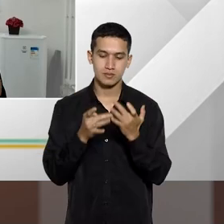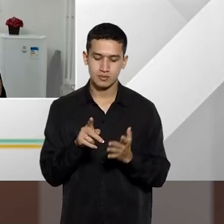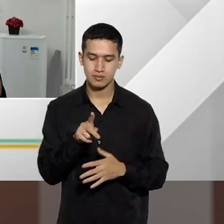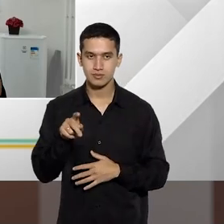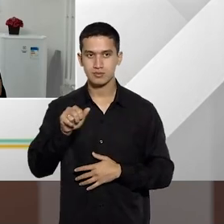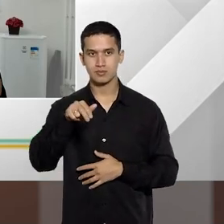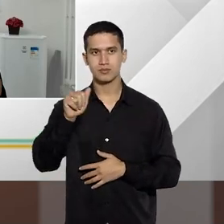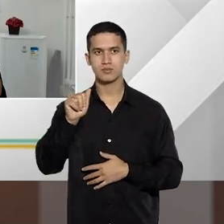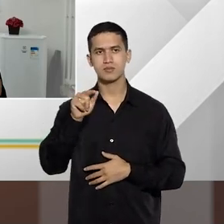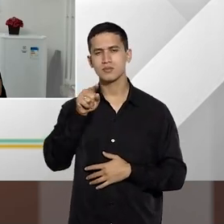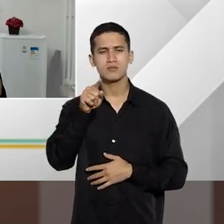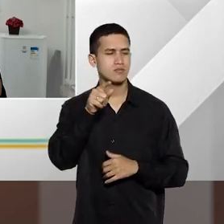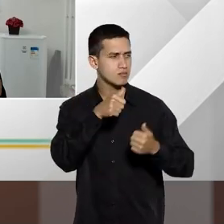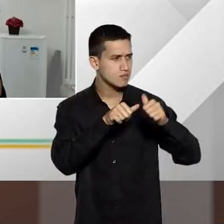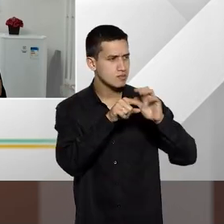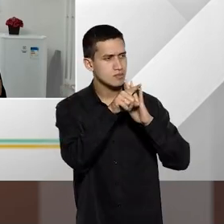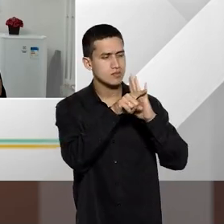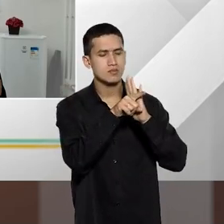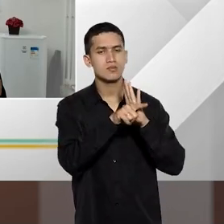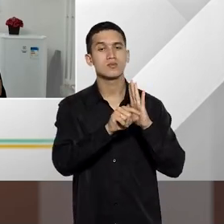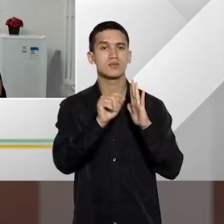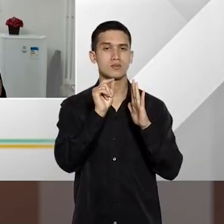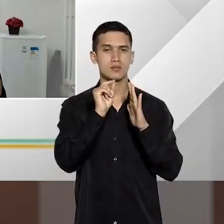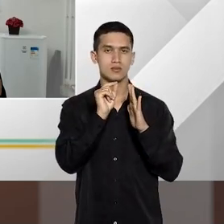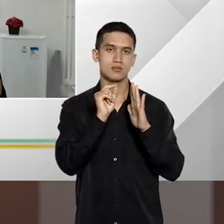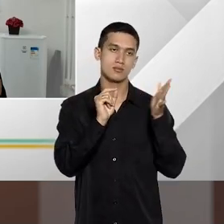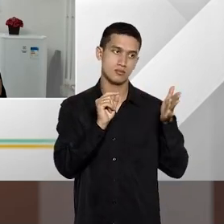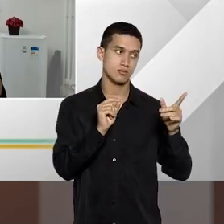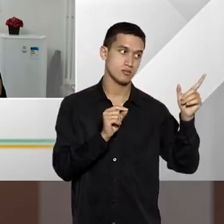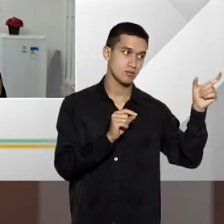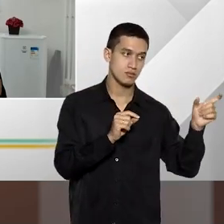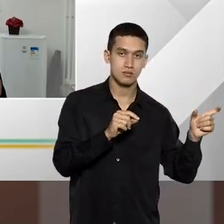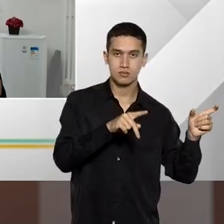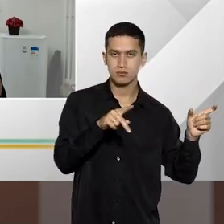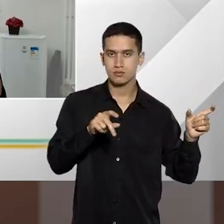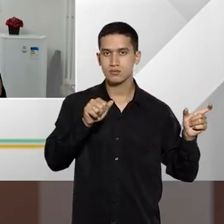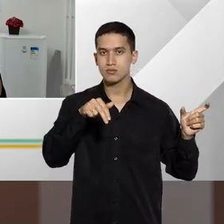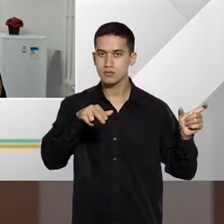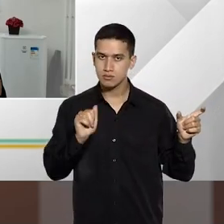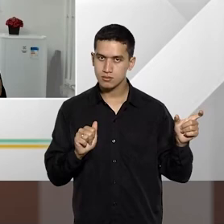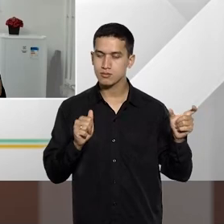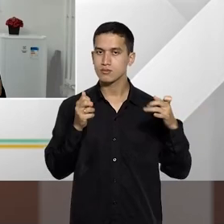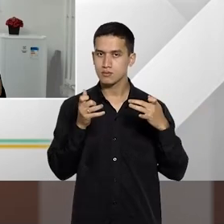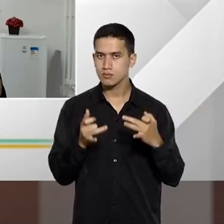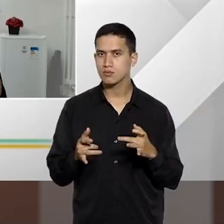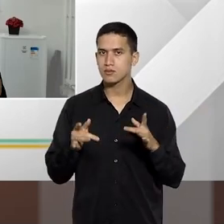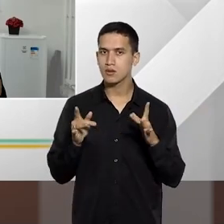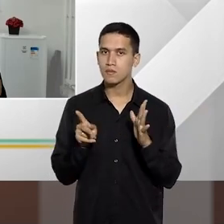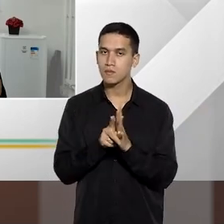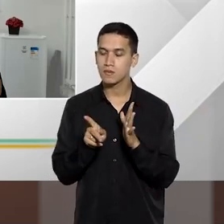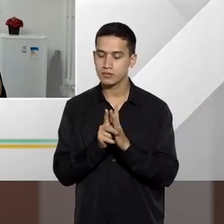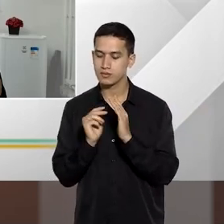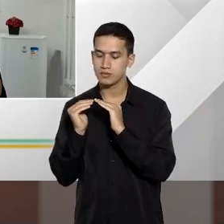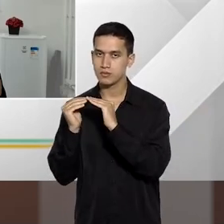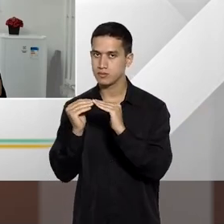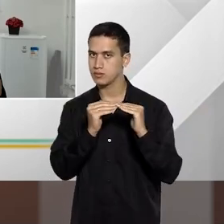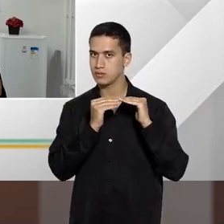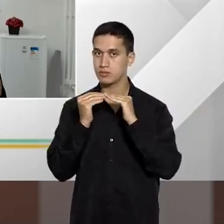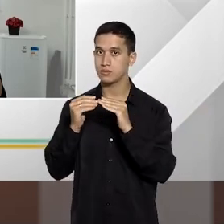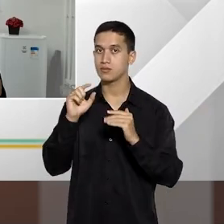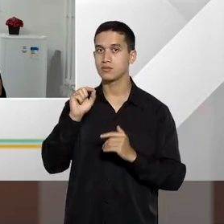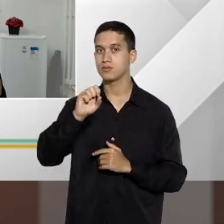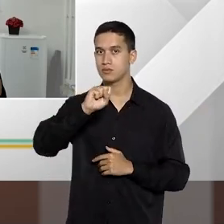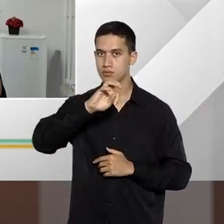professor Lúcio, já que a professora Ana bem pontuou dessa importância da uniformização que o STJ